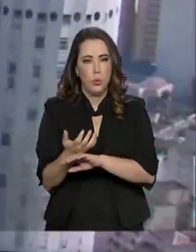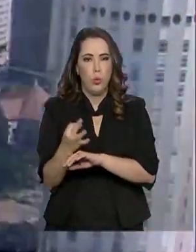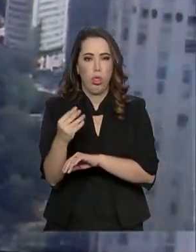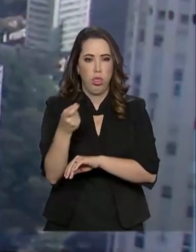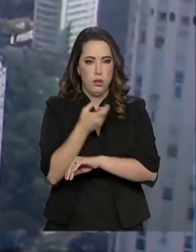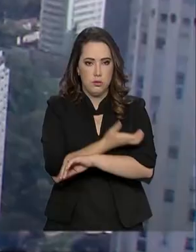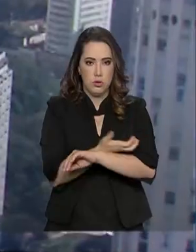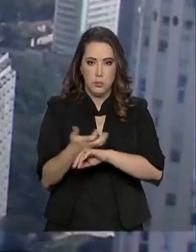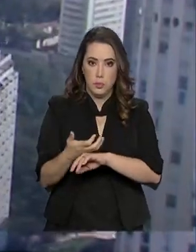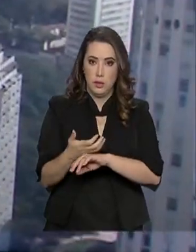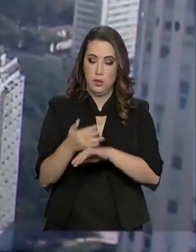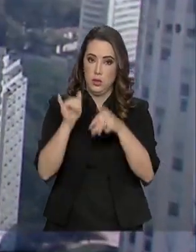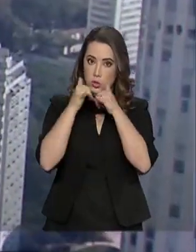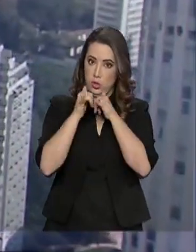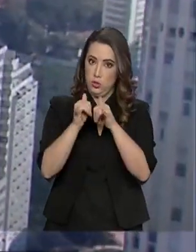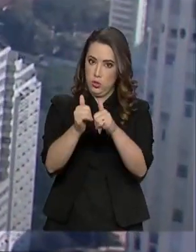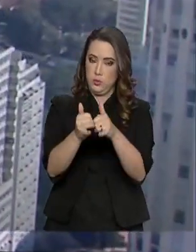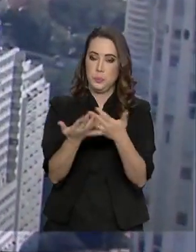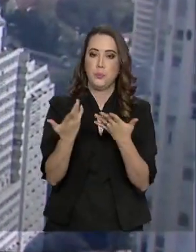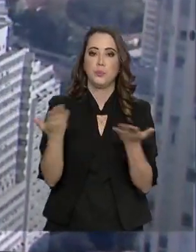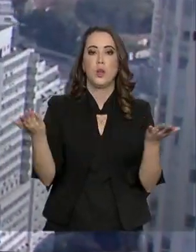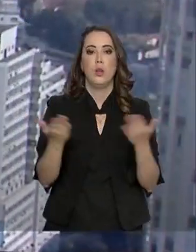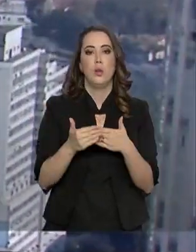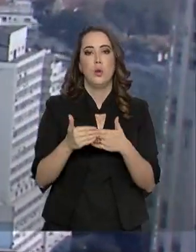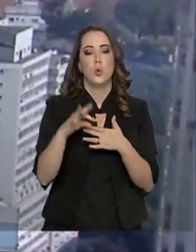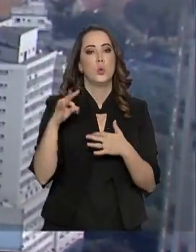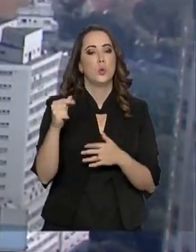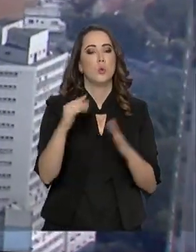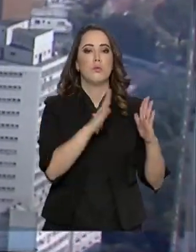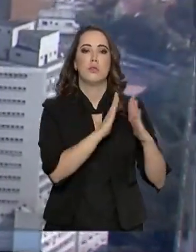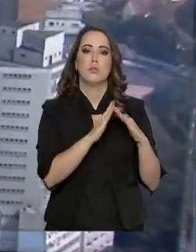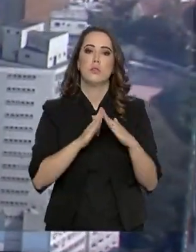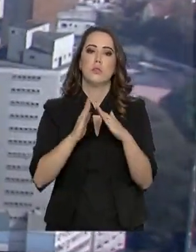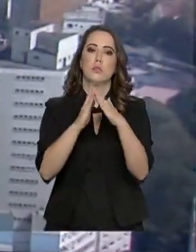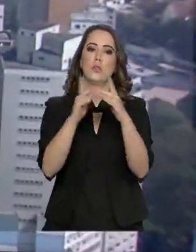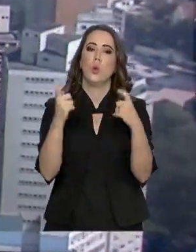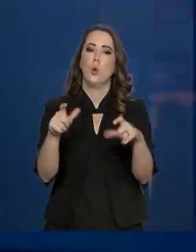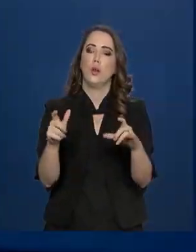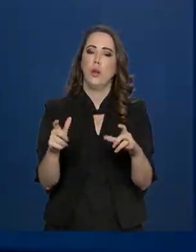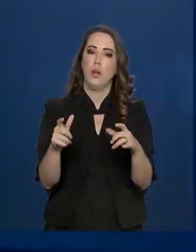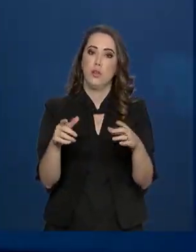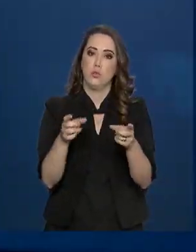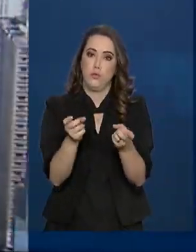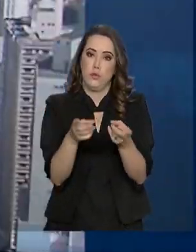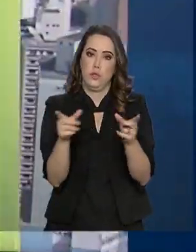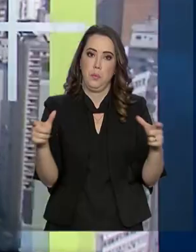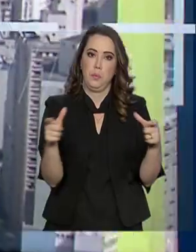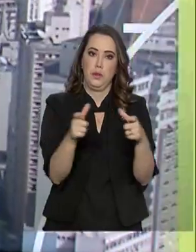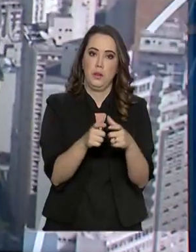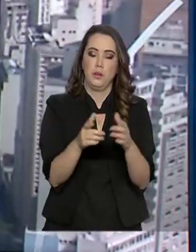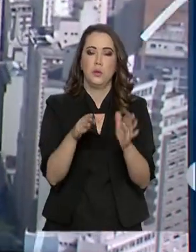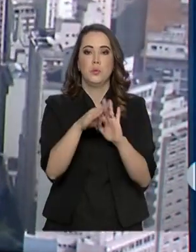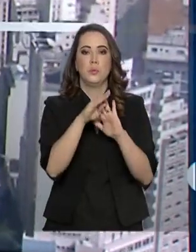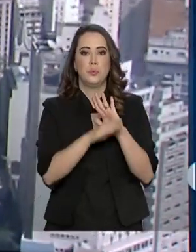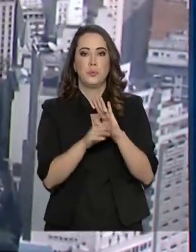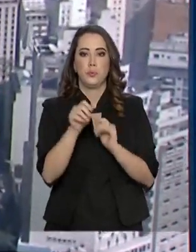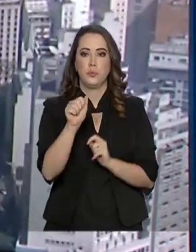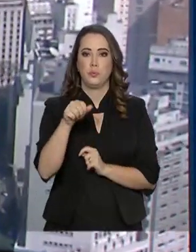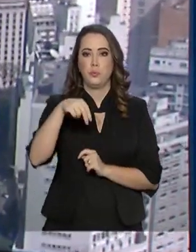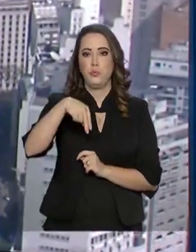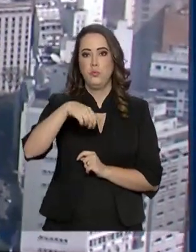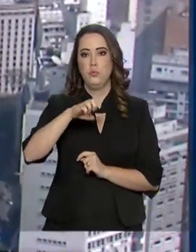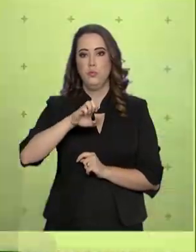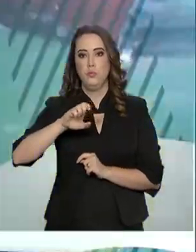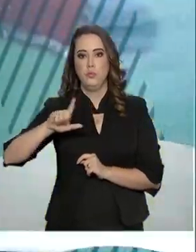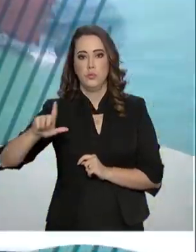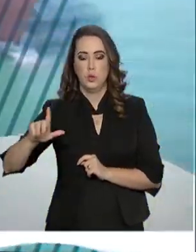fora do horário de pico. A medida vale agora para todas as residências de pequenos comércios. O programa da Anel existe desde